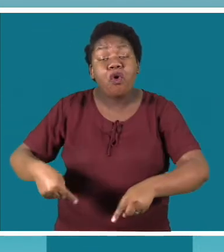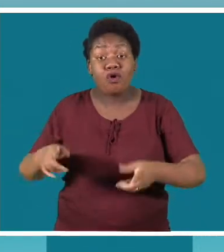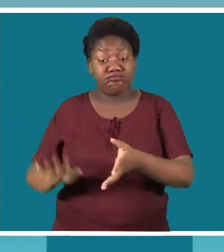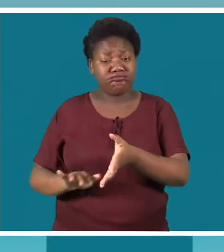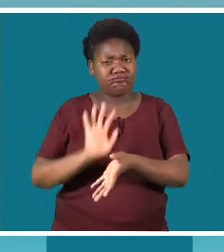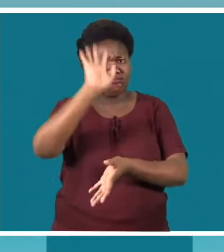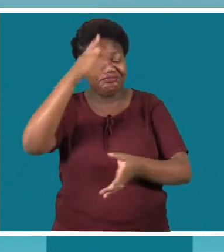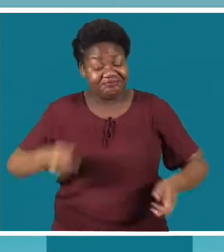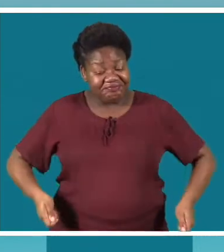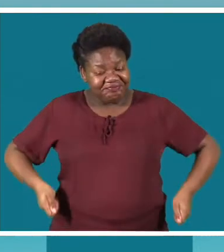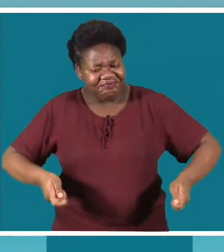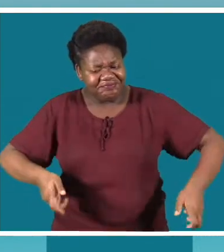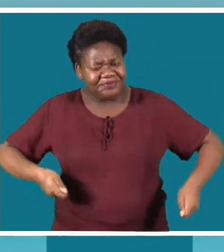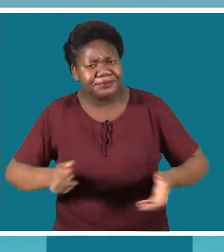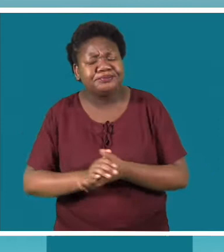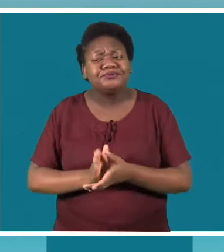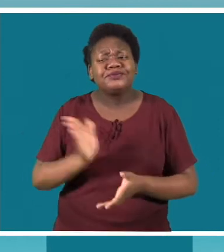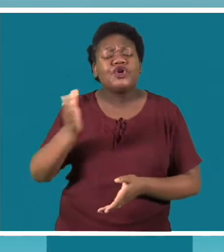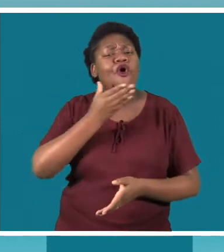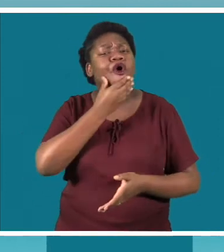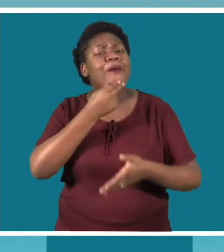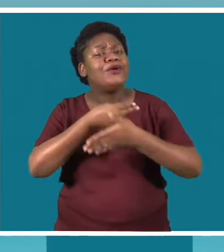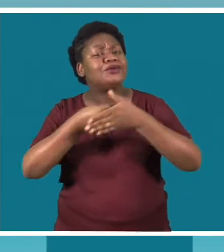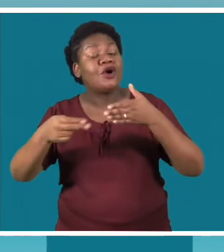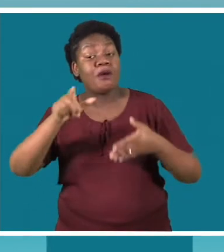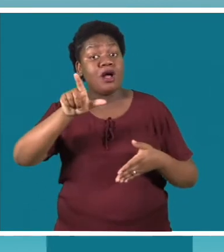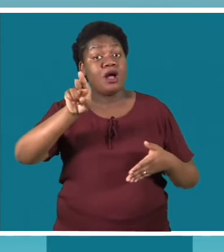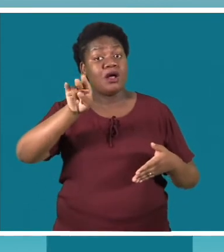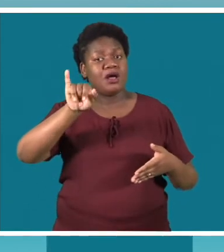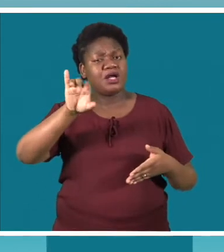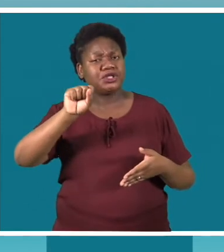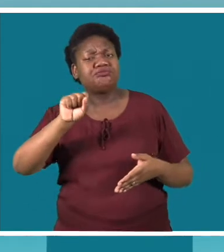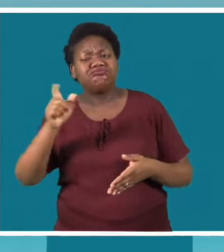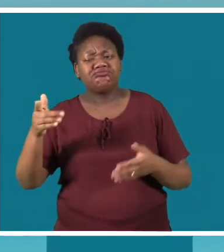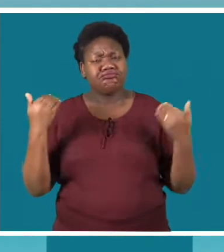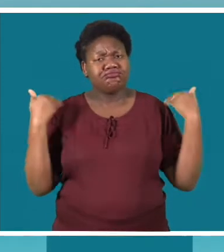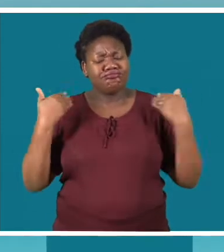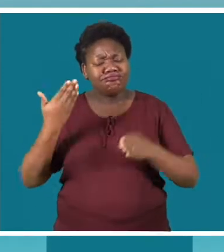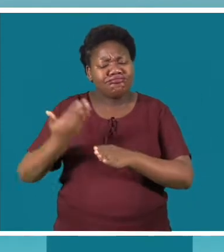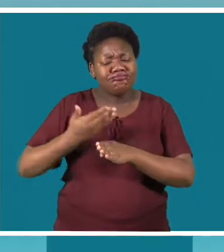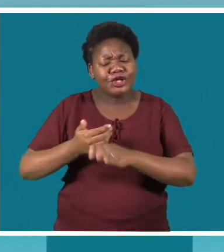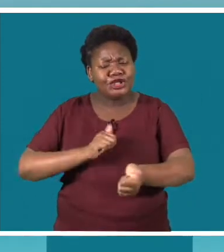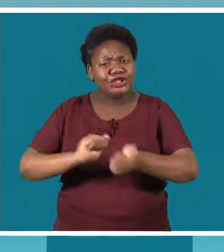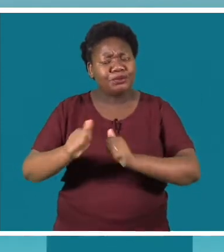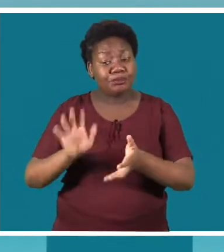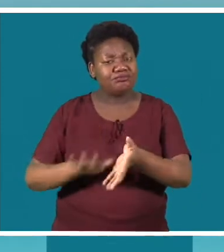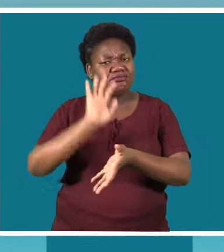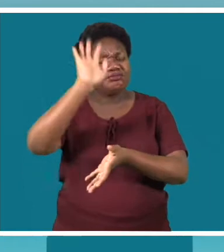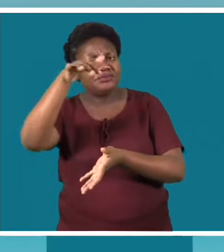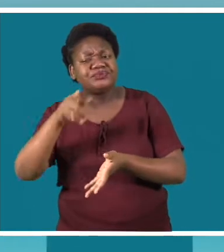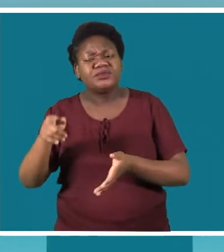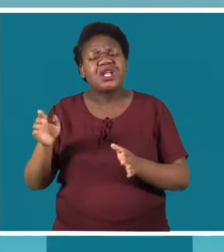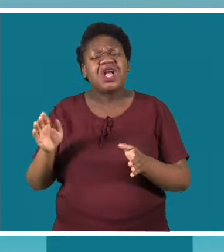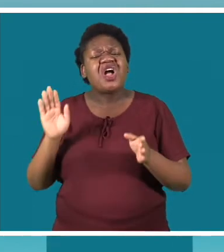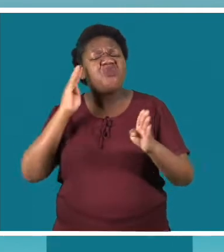organizou um torneio de basquetebol em cadeira de rodas, com o objetivo de massificar a prática do desporto